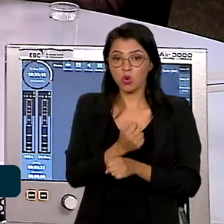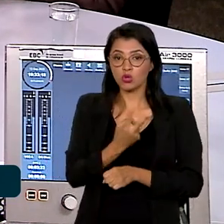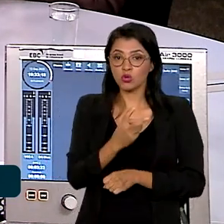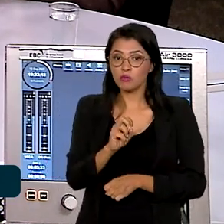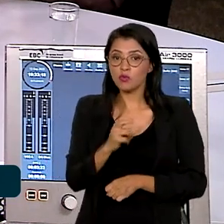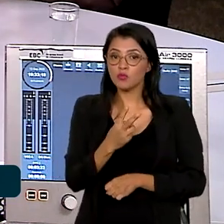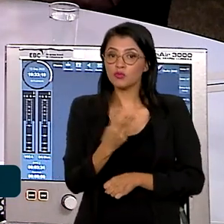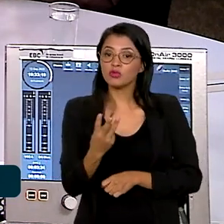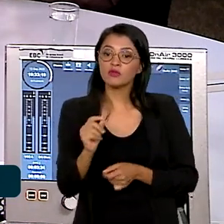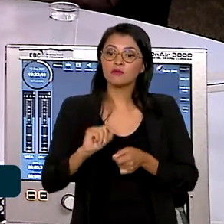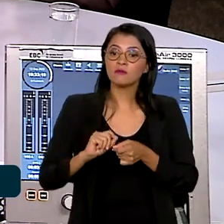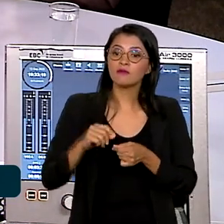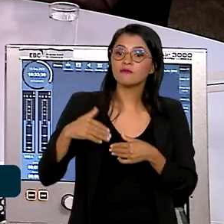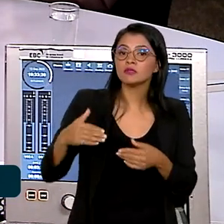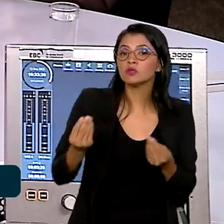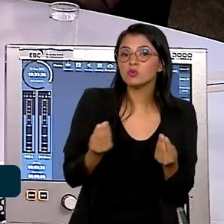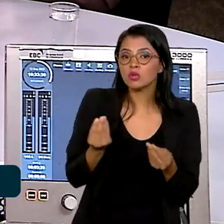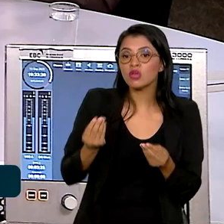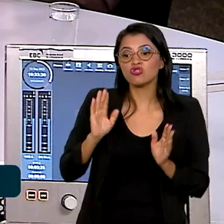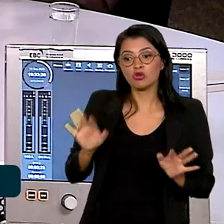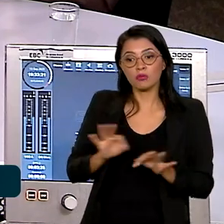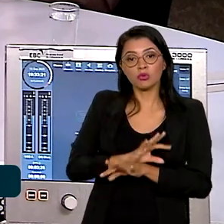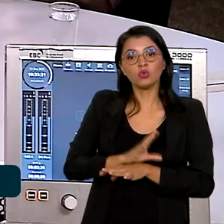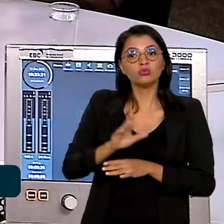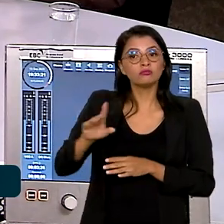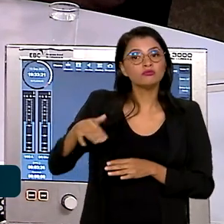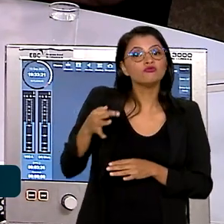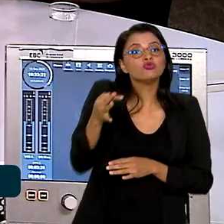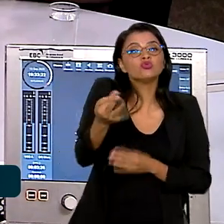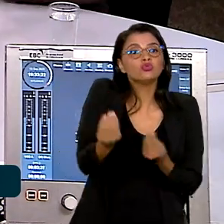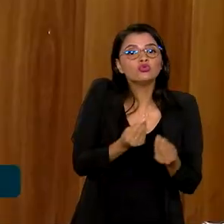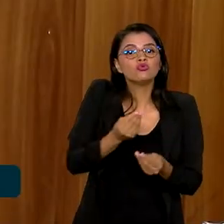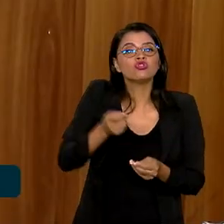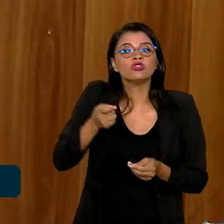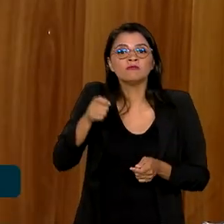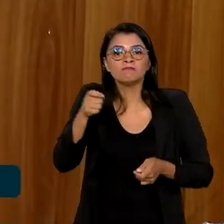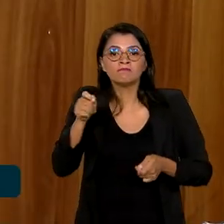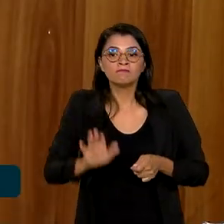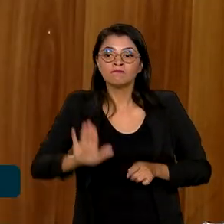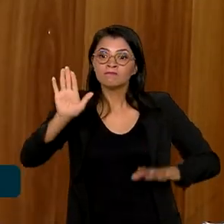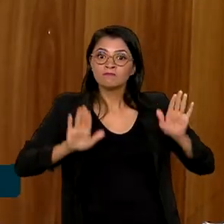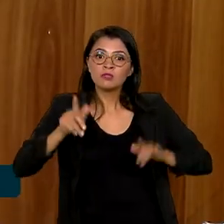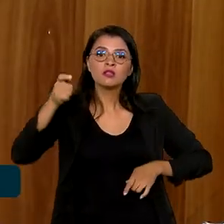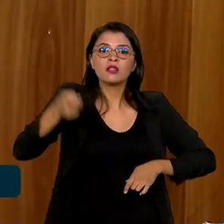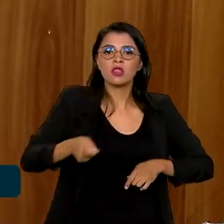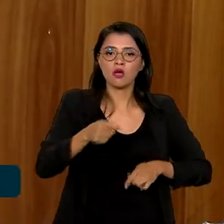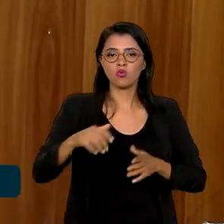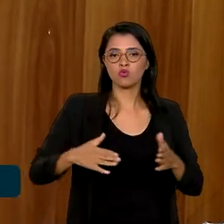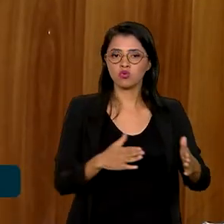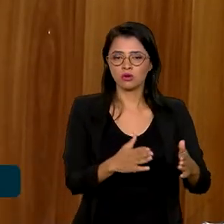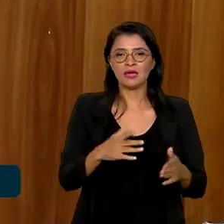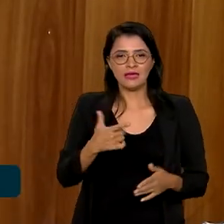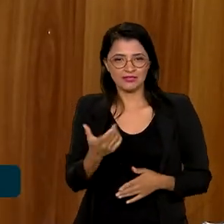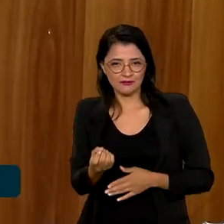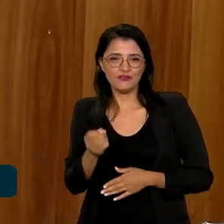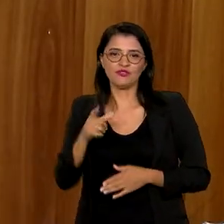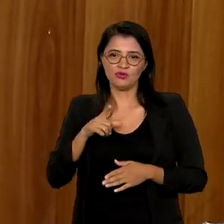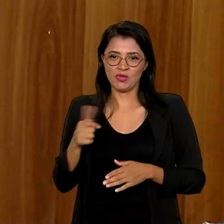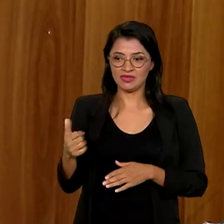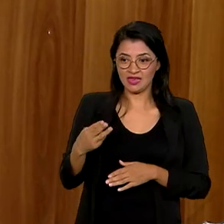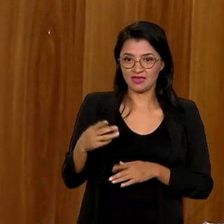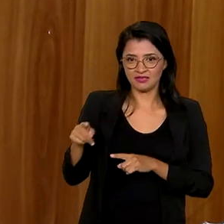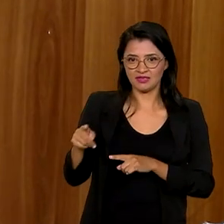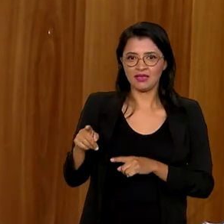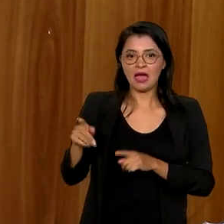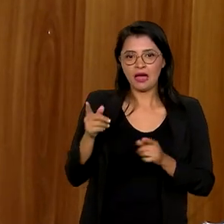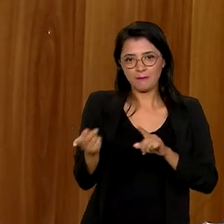O que já foi feito? O que está em andamento em termos de leilões de rodovias? Para a gente chegar nesses 20 mil quilômetros de rodovia, passando de 13 para 20 mil, nós